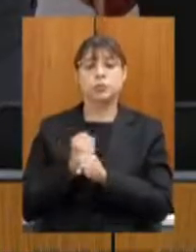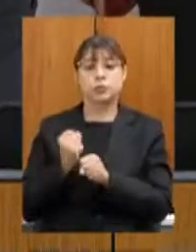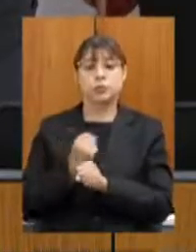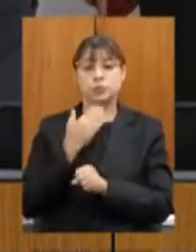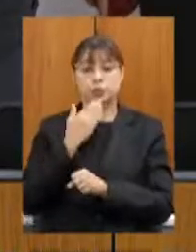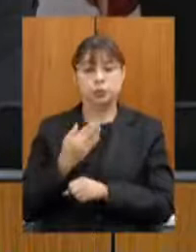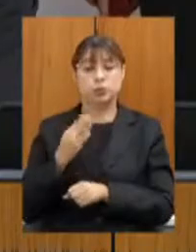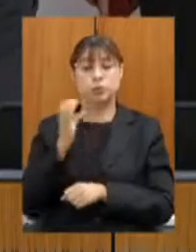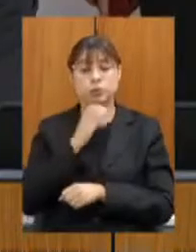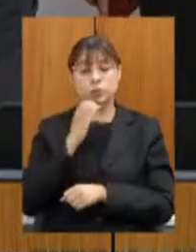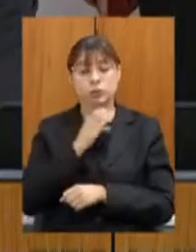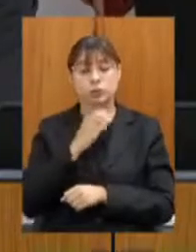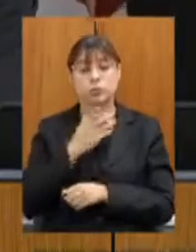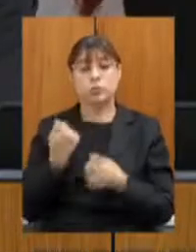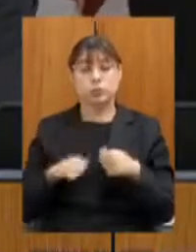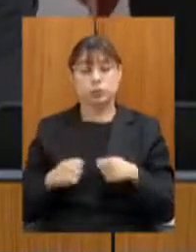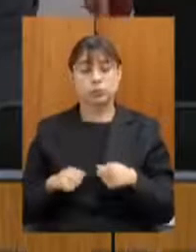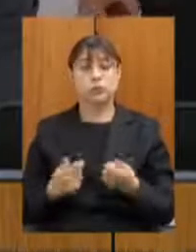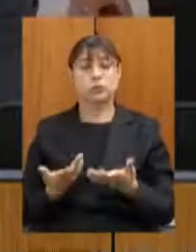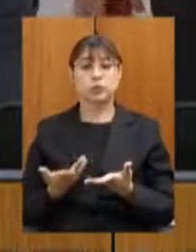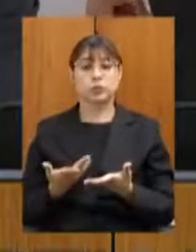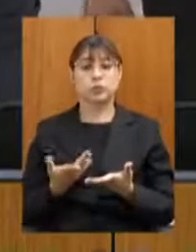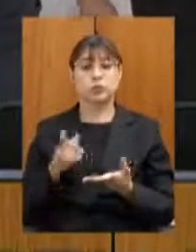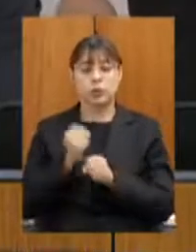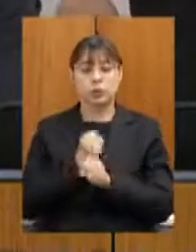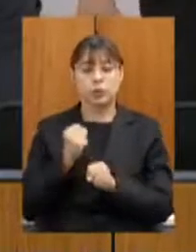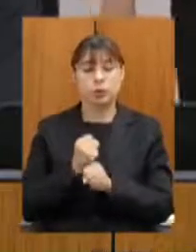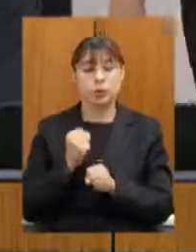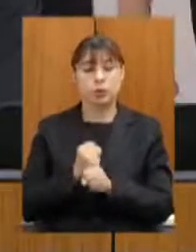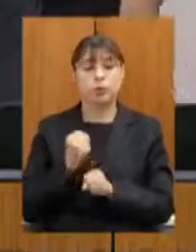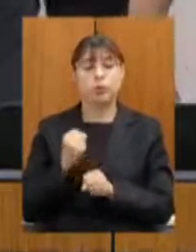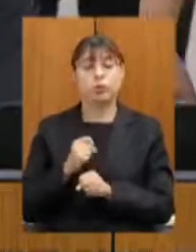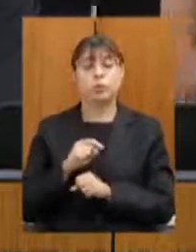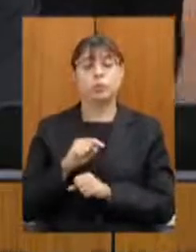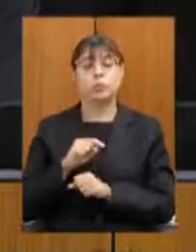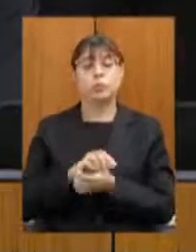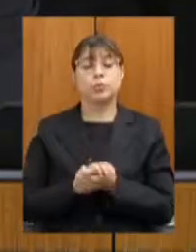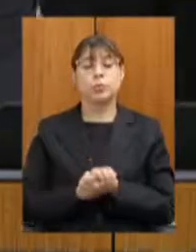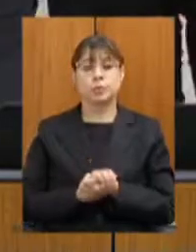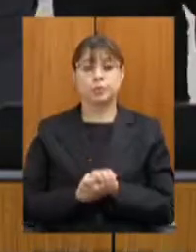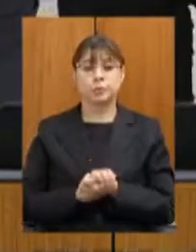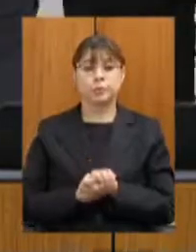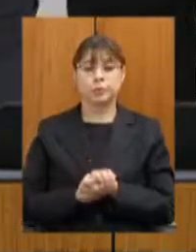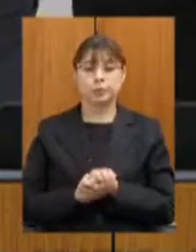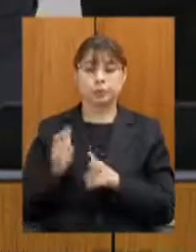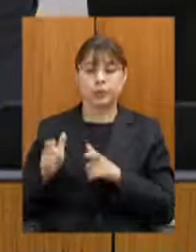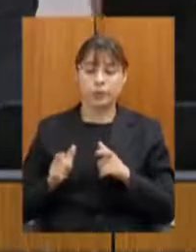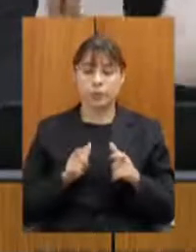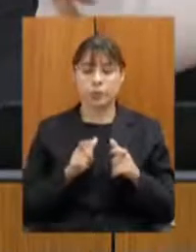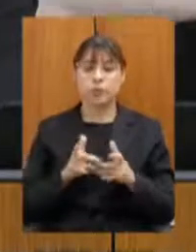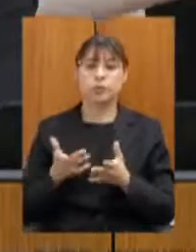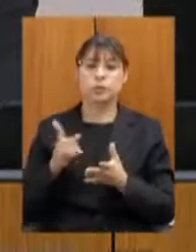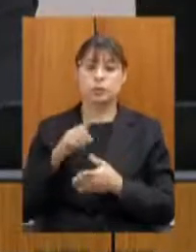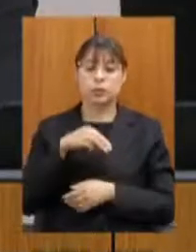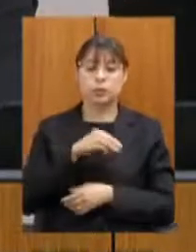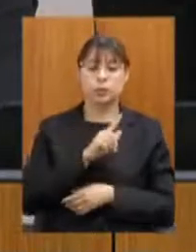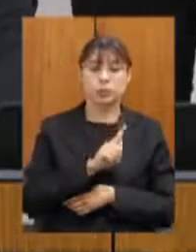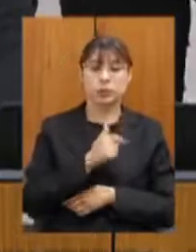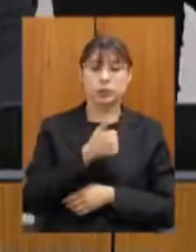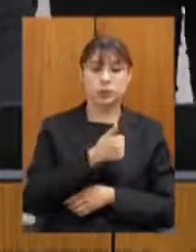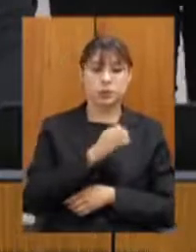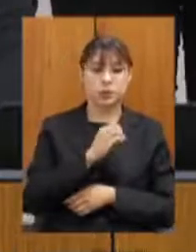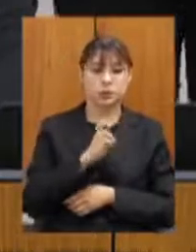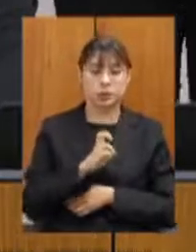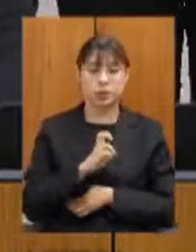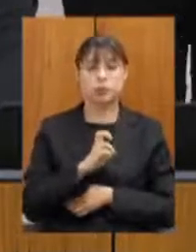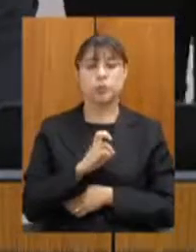para agilizar a efetivação relativa às obras de recuperação funcional dos três rodoviários das MG 105